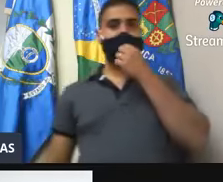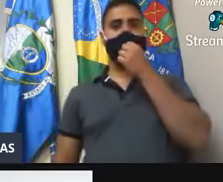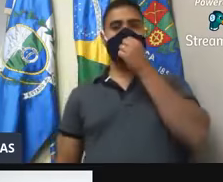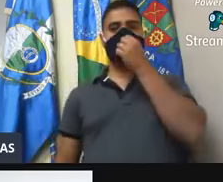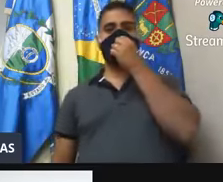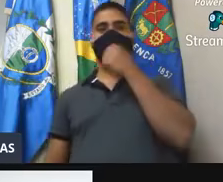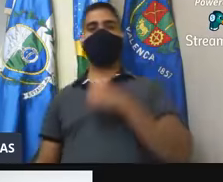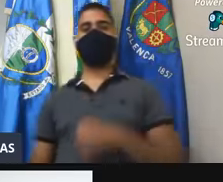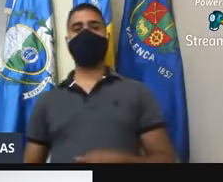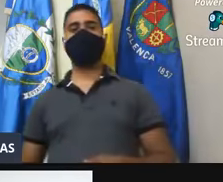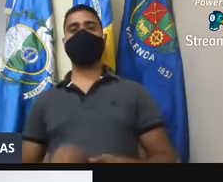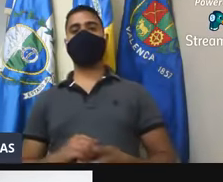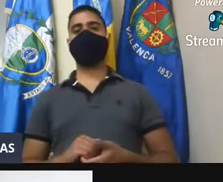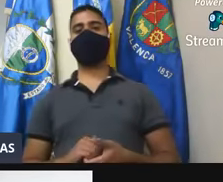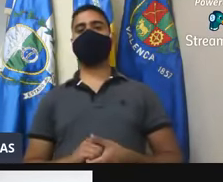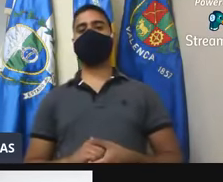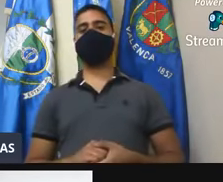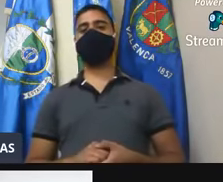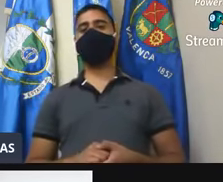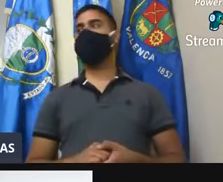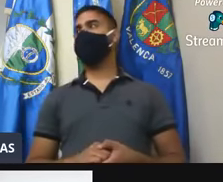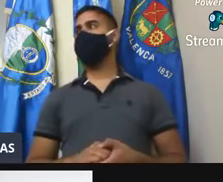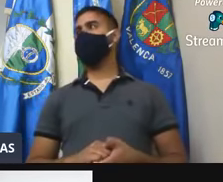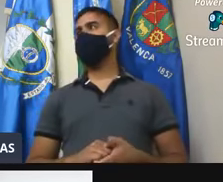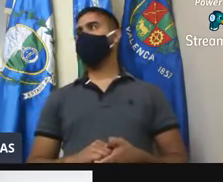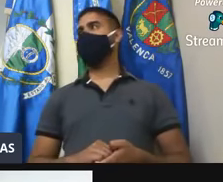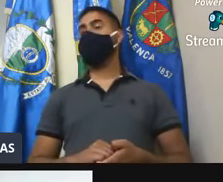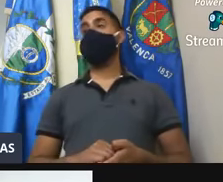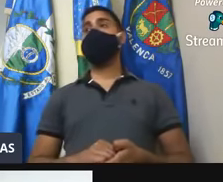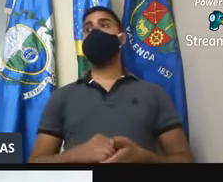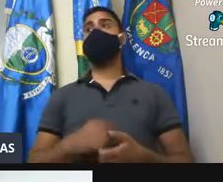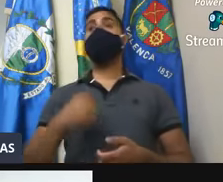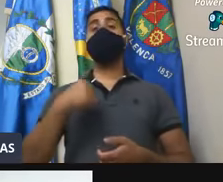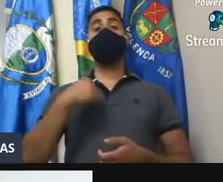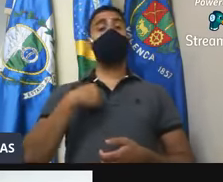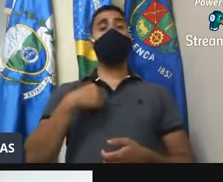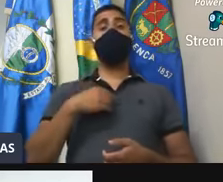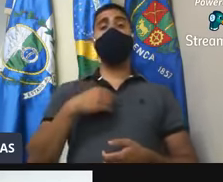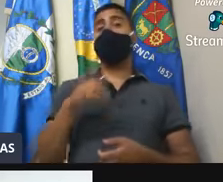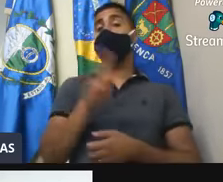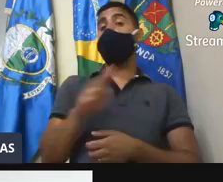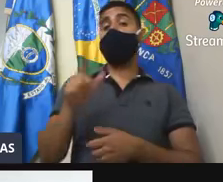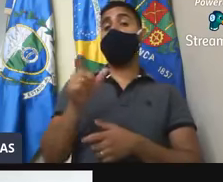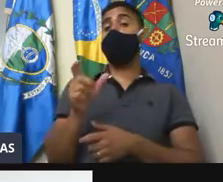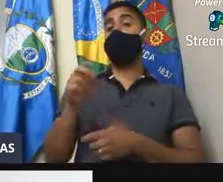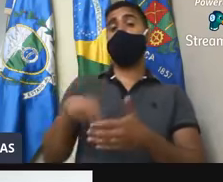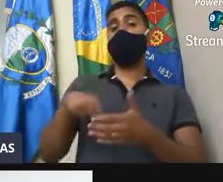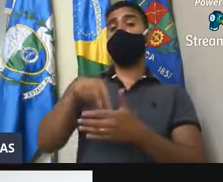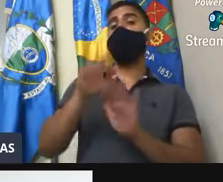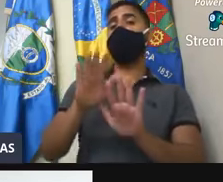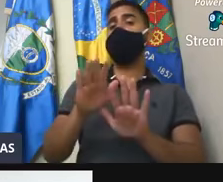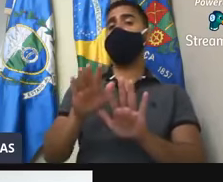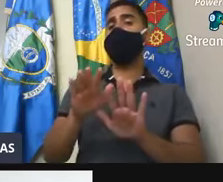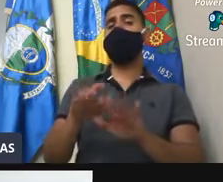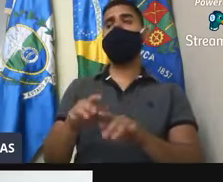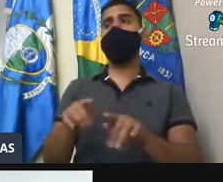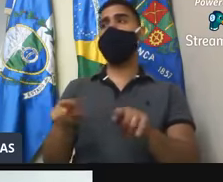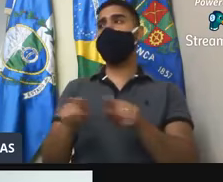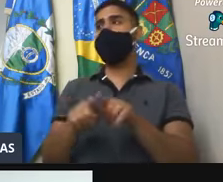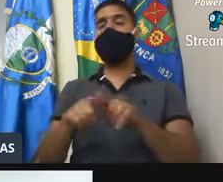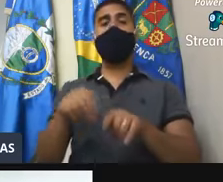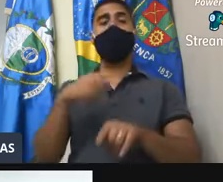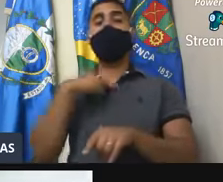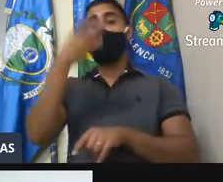Eu, enfim, eu passei aqui, eu só gostaria de fazer um registro, porque eu não fiz uso da palavra, mas eu não poderia deixar, jamais,